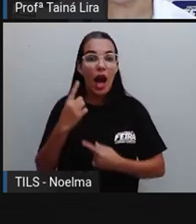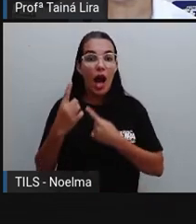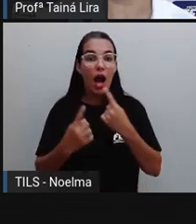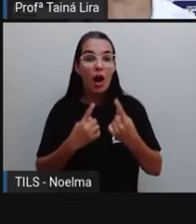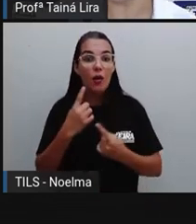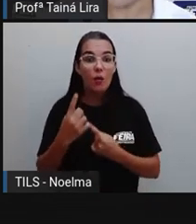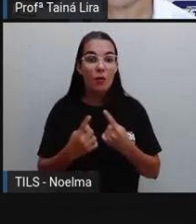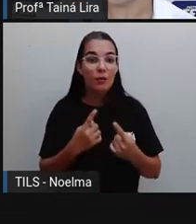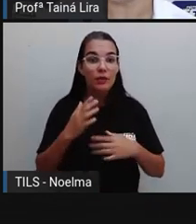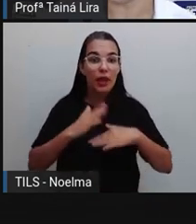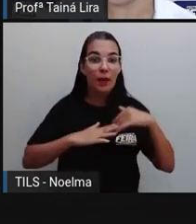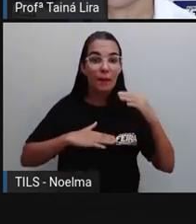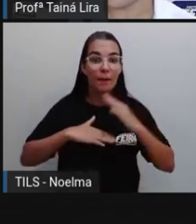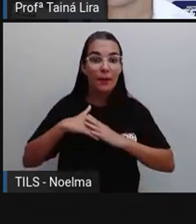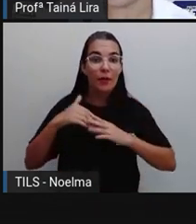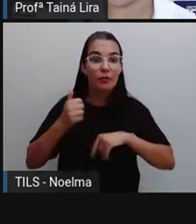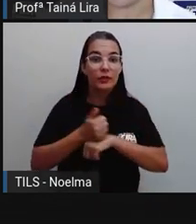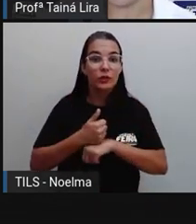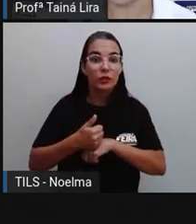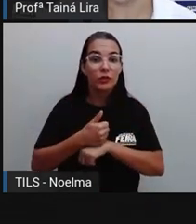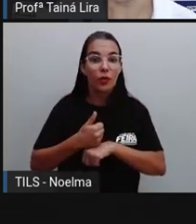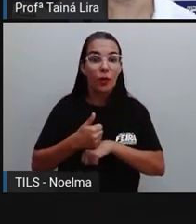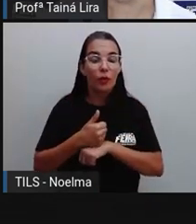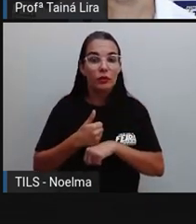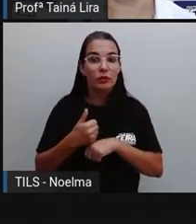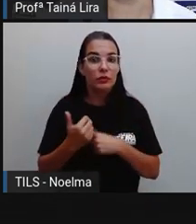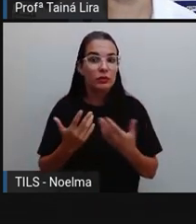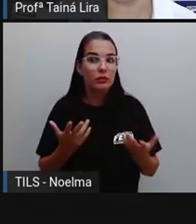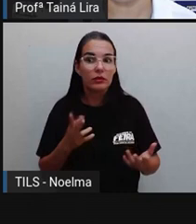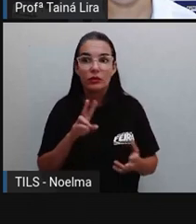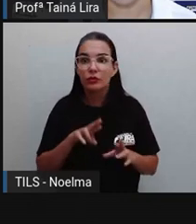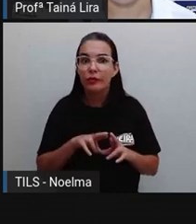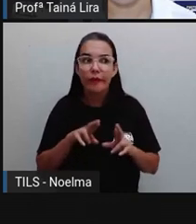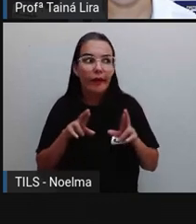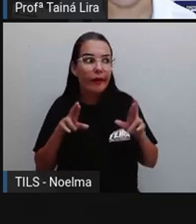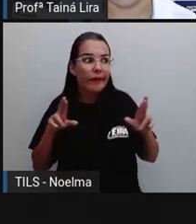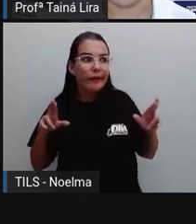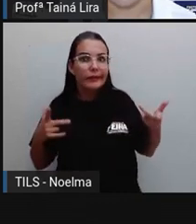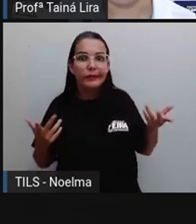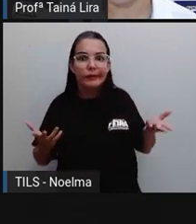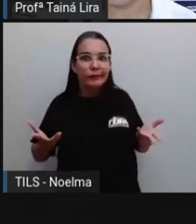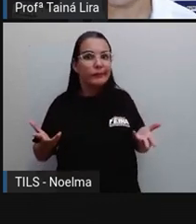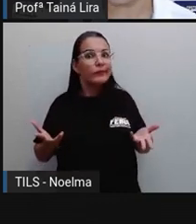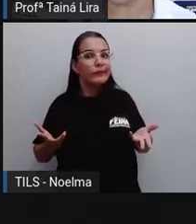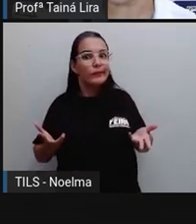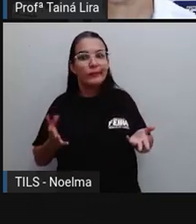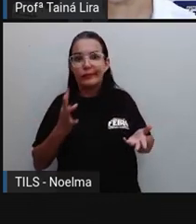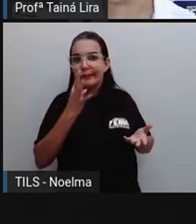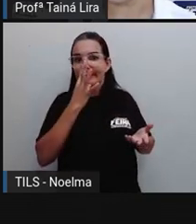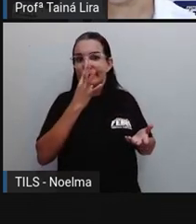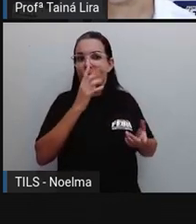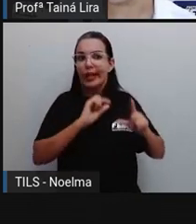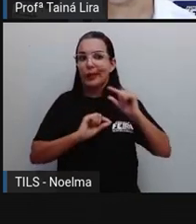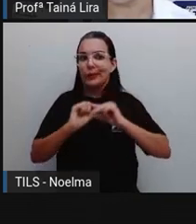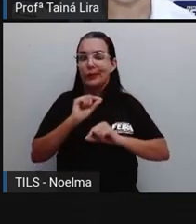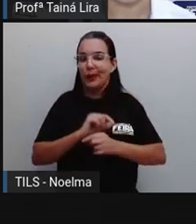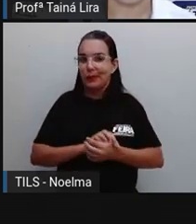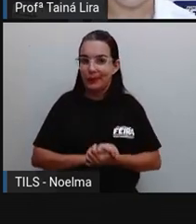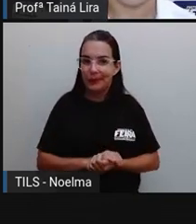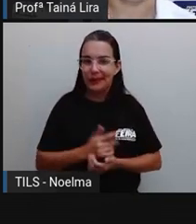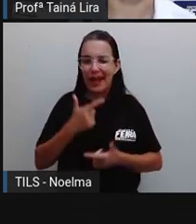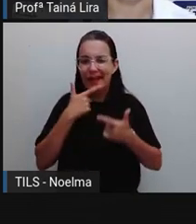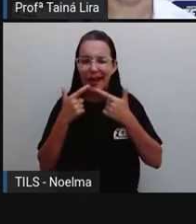também algumas profissões inusitadas. O PRO, o que significa inusitada? São profissões, assim,